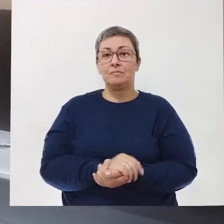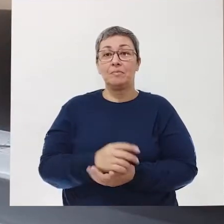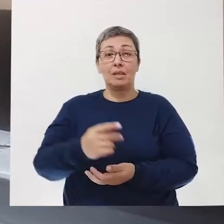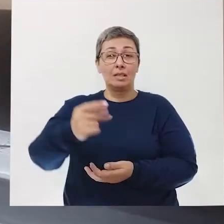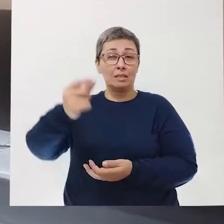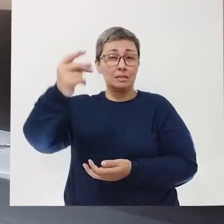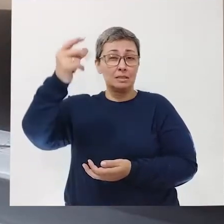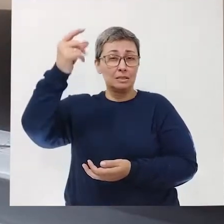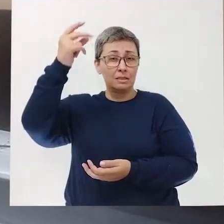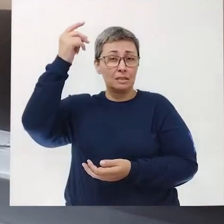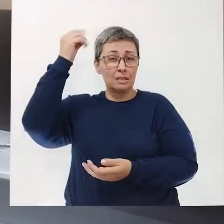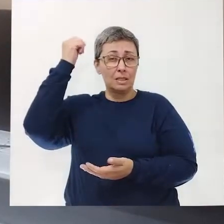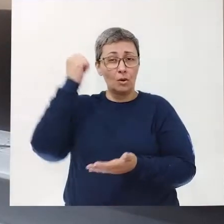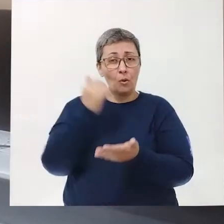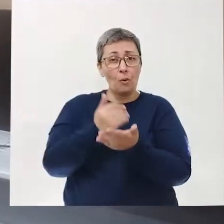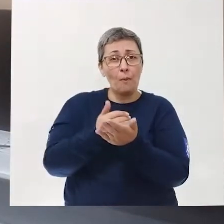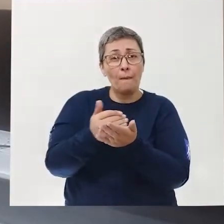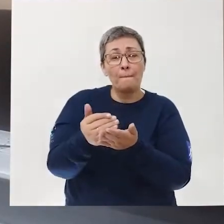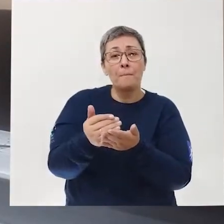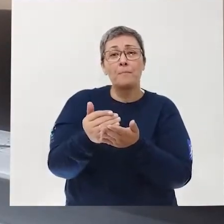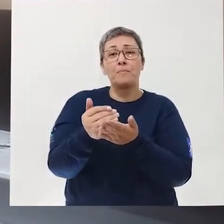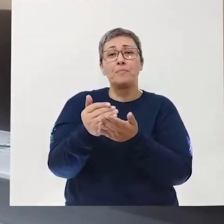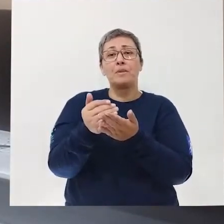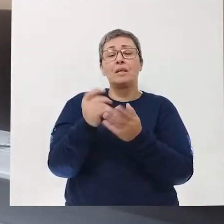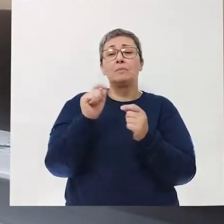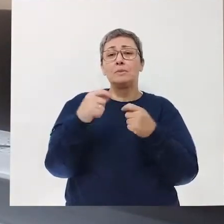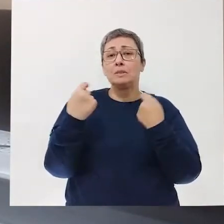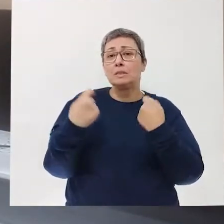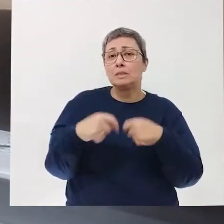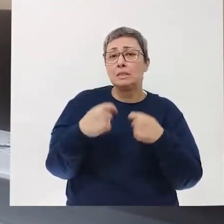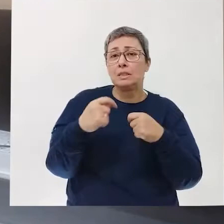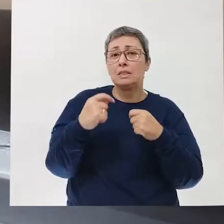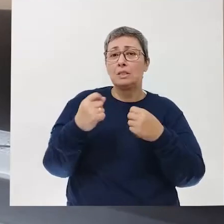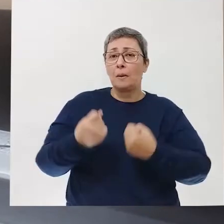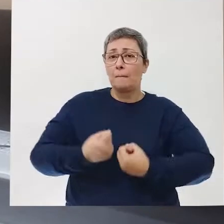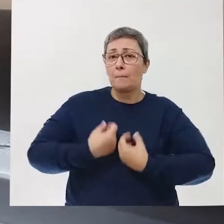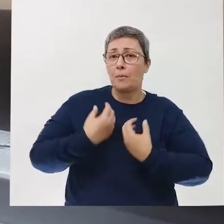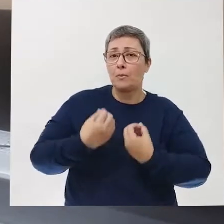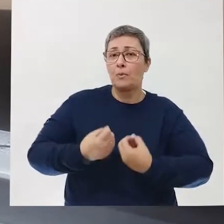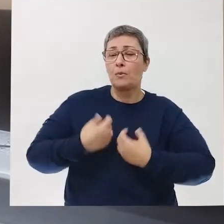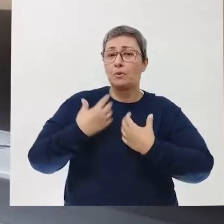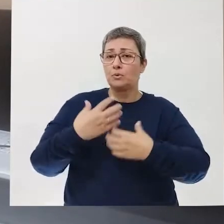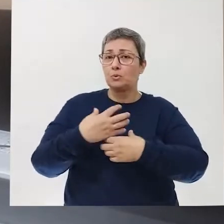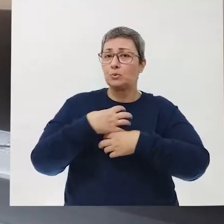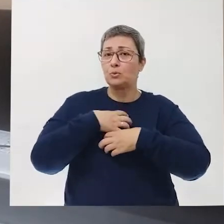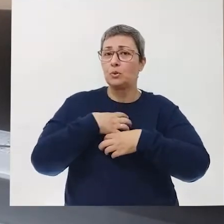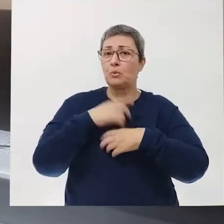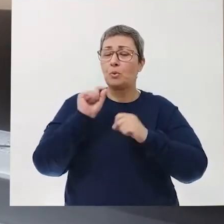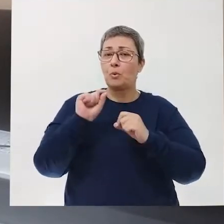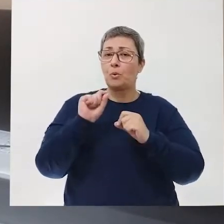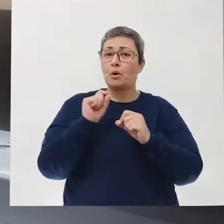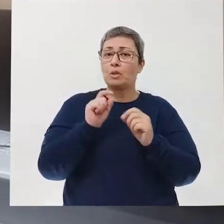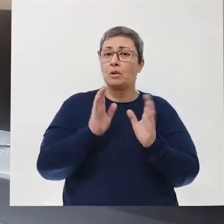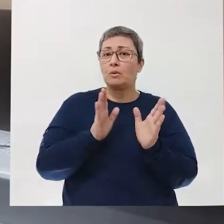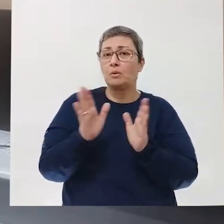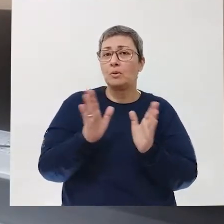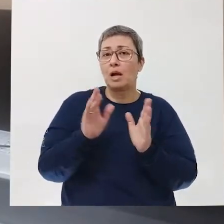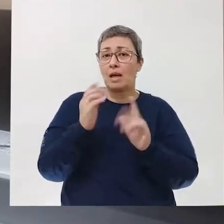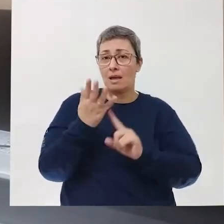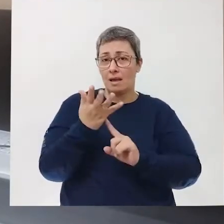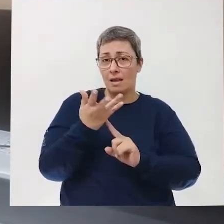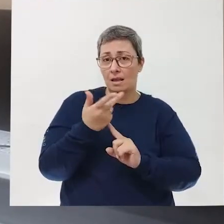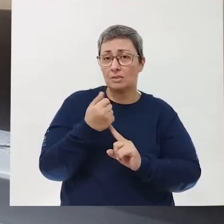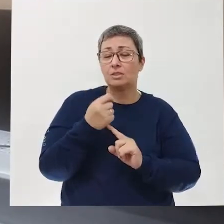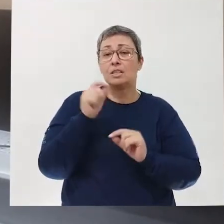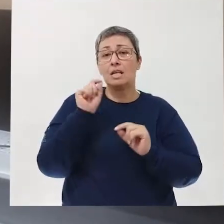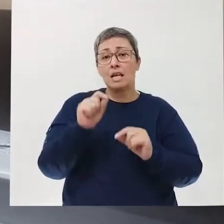Desde os primórdios da civilização que o ser humano tem essa necessidade de expressar os seus sentimentos. Um desses canais, por exemplo, é a arte.